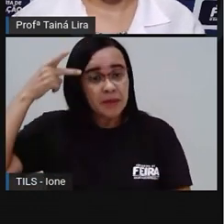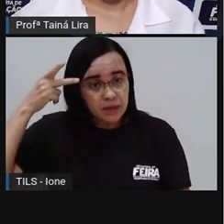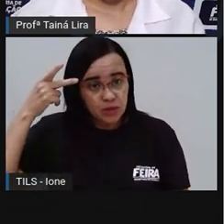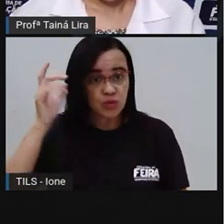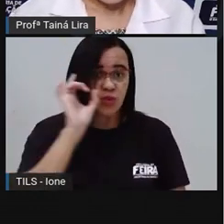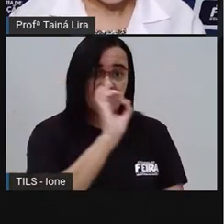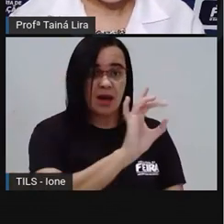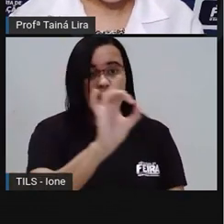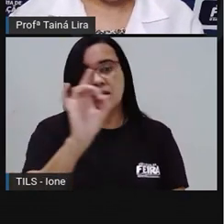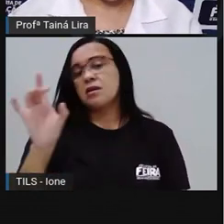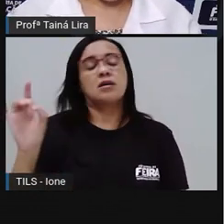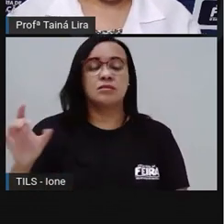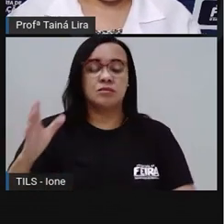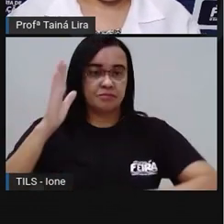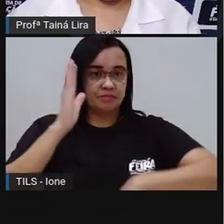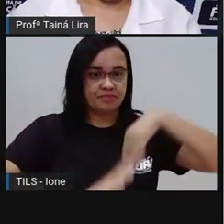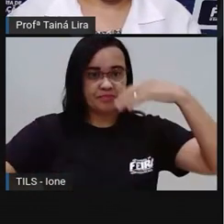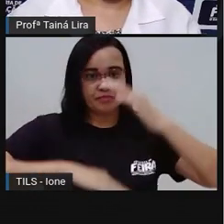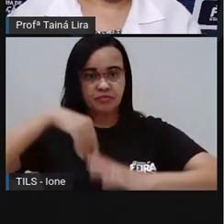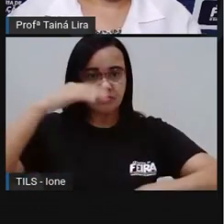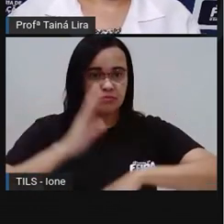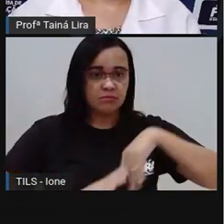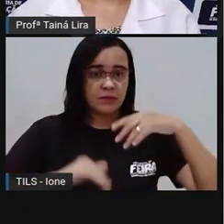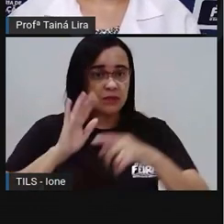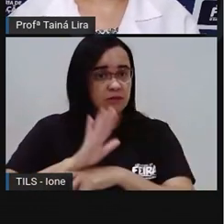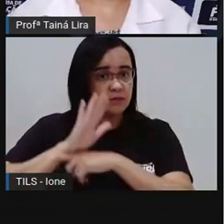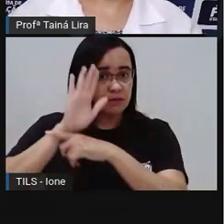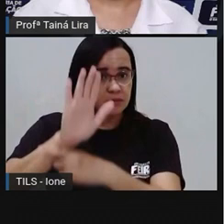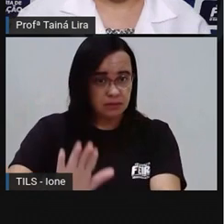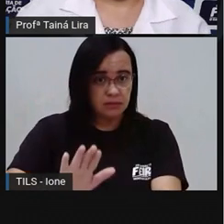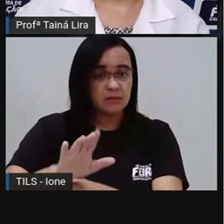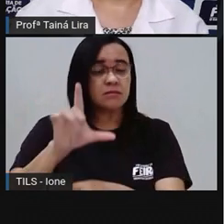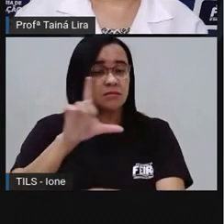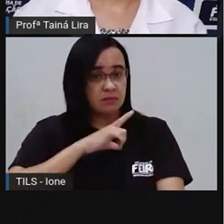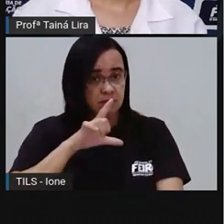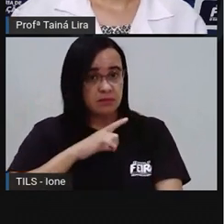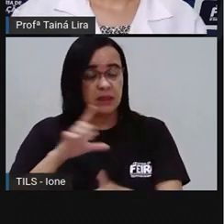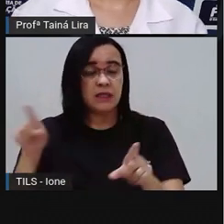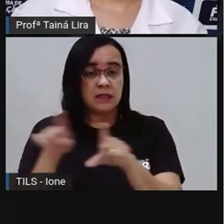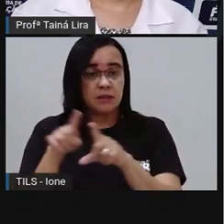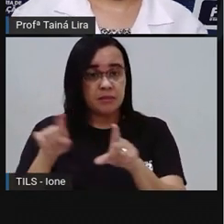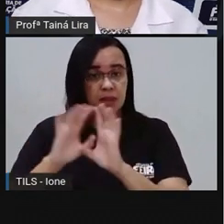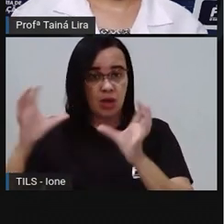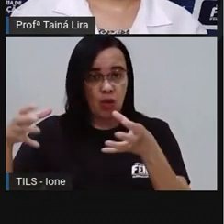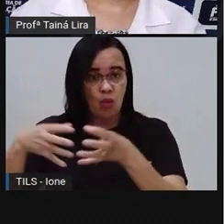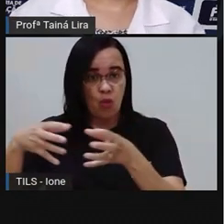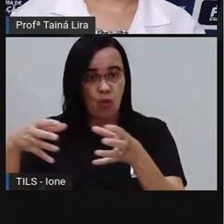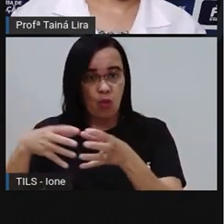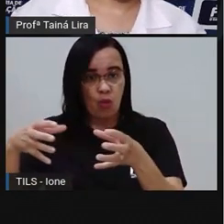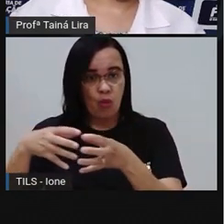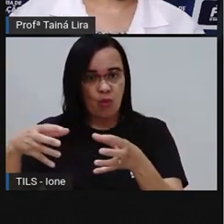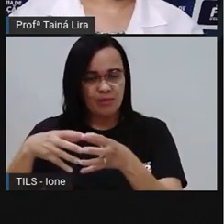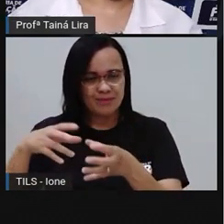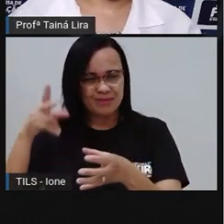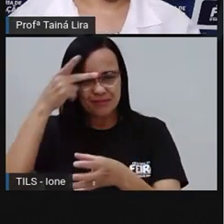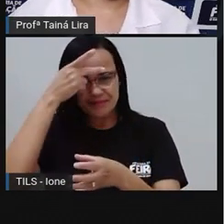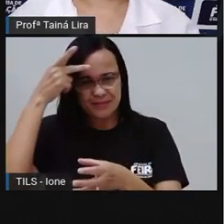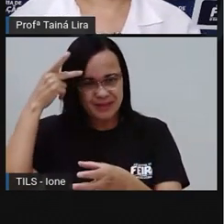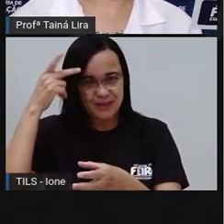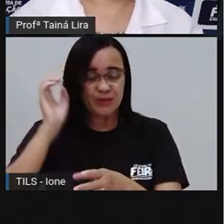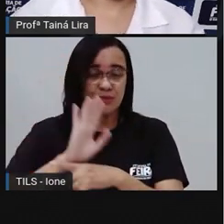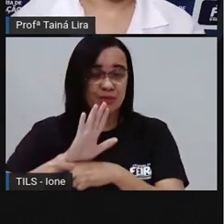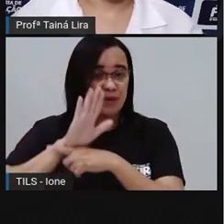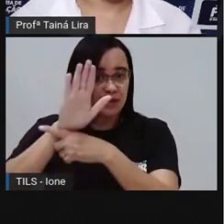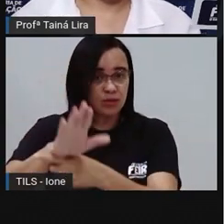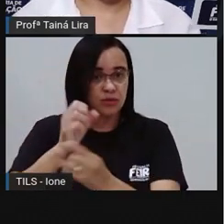filmar A equipe de apoio É quem vai ajudar Com a receita Então Lembre Tá? definir Então por exemplo